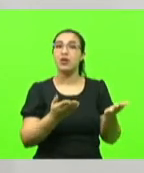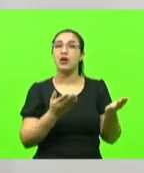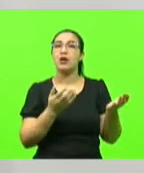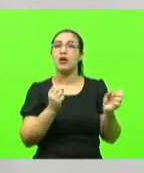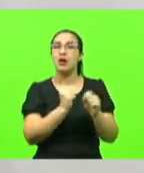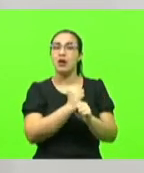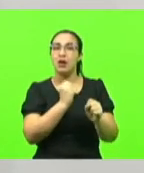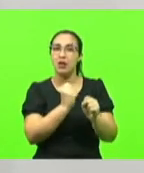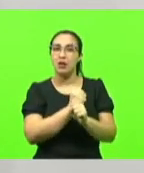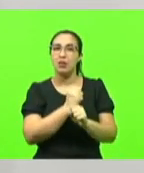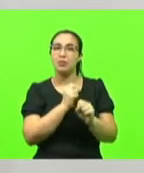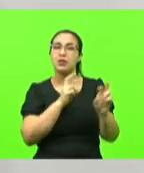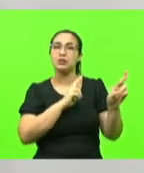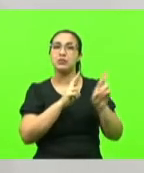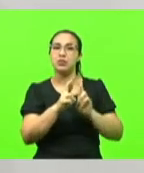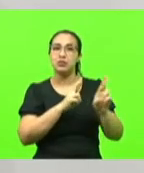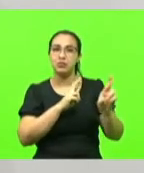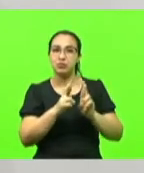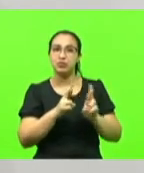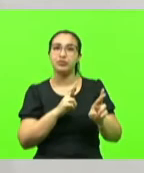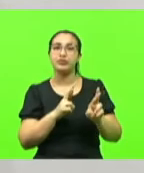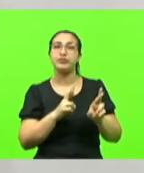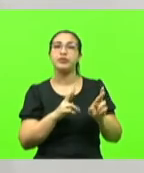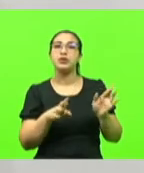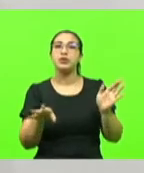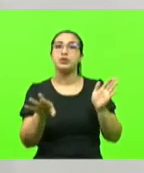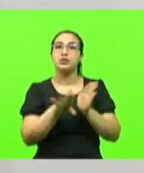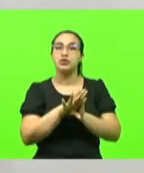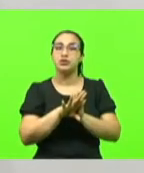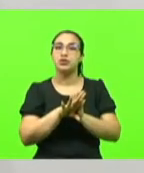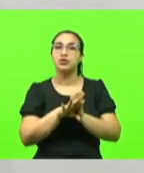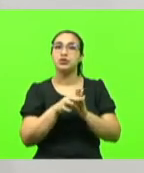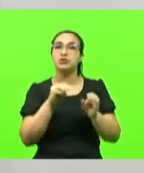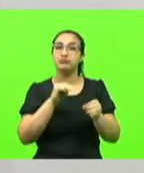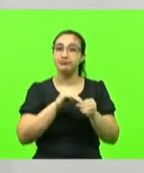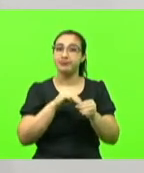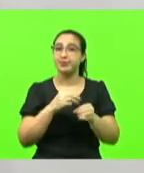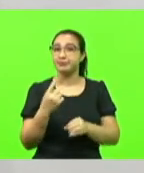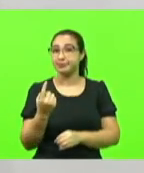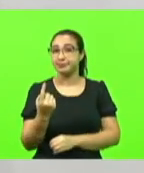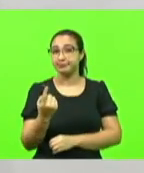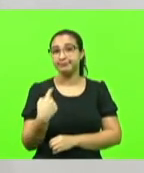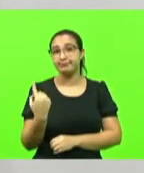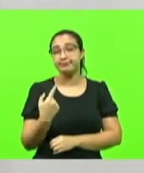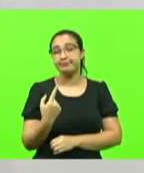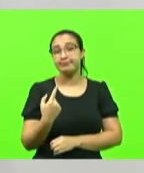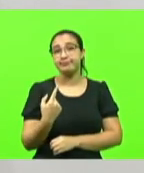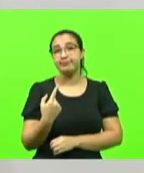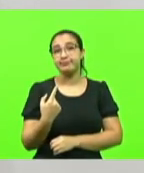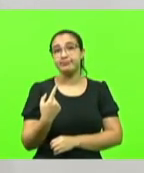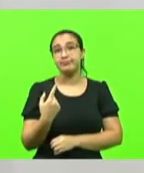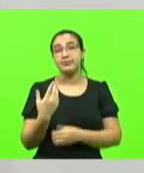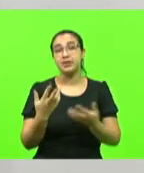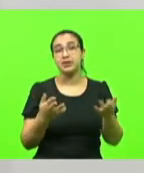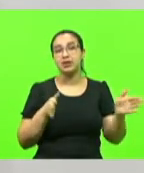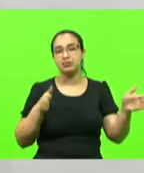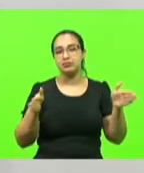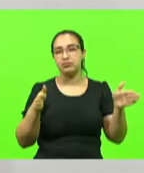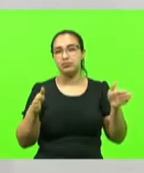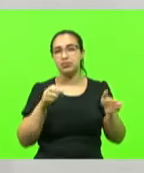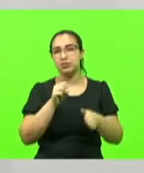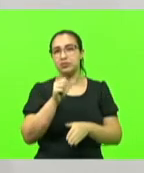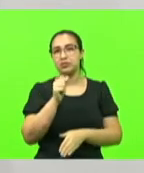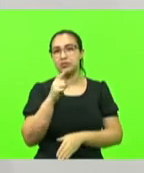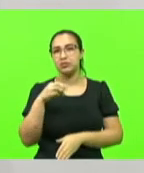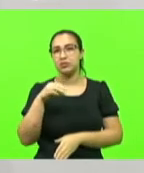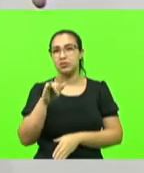deveria ter acontecido vai chegar lá o nosso município e ainda vai ficar para trás a conclusão do trecho até São Miguel do Oeste ainda está